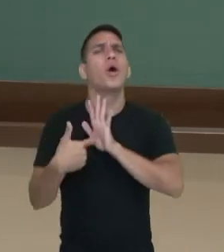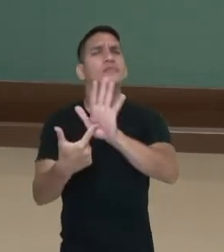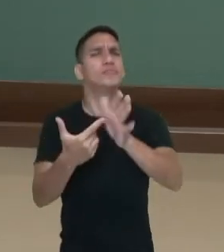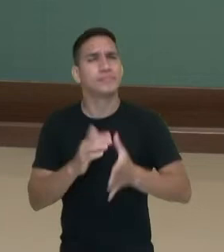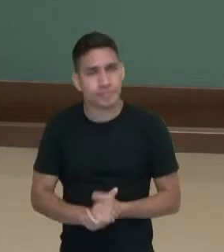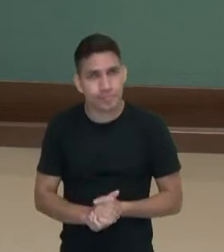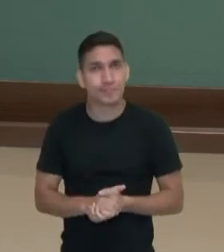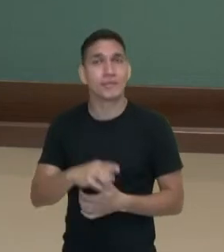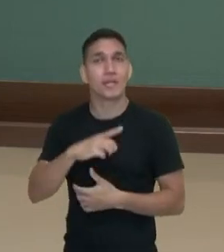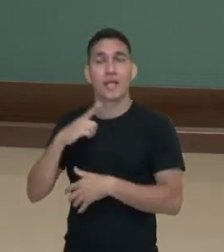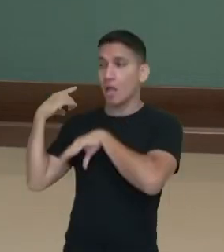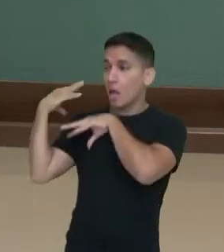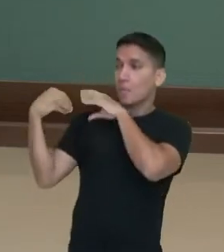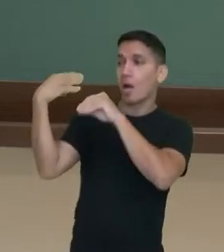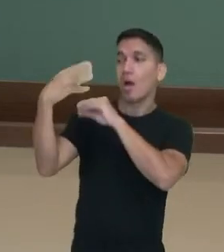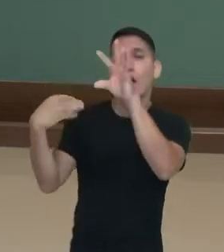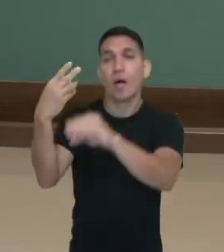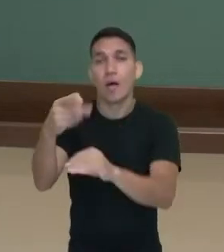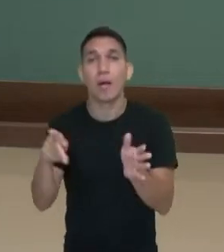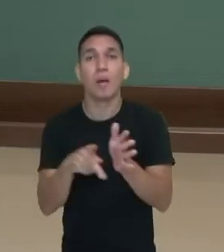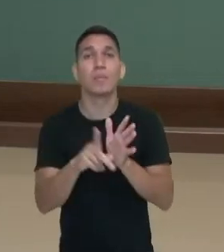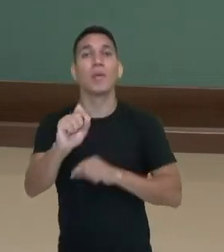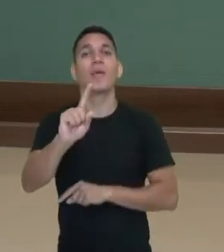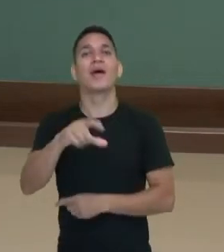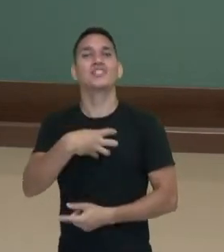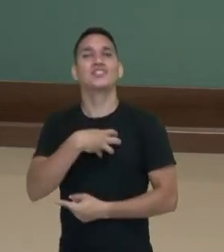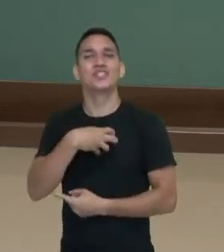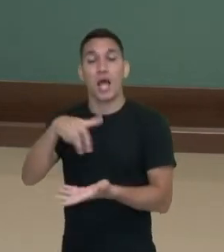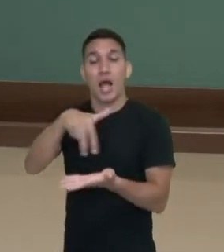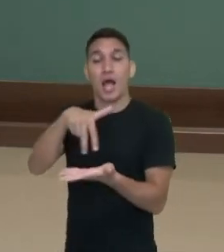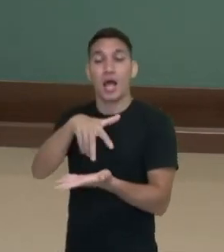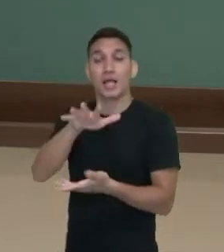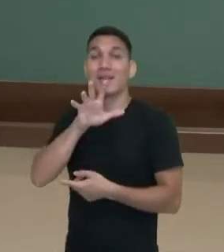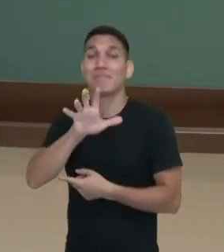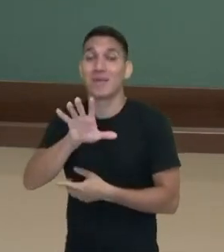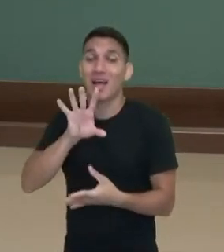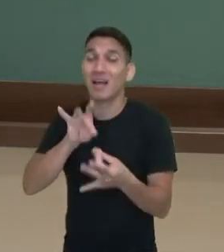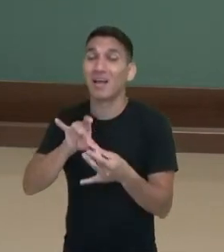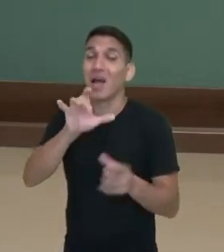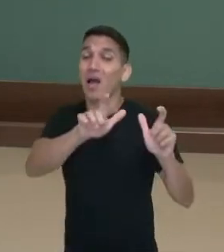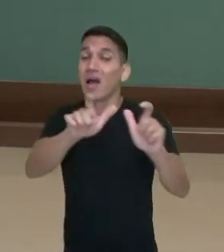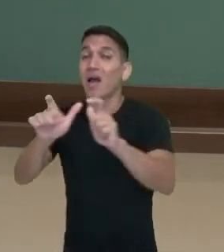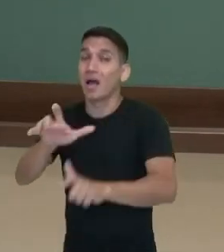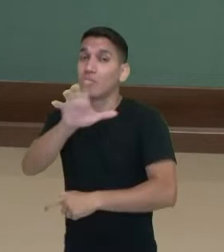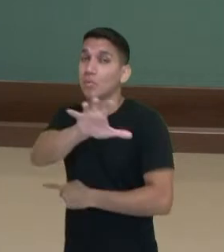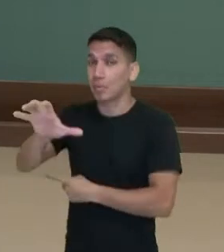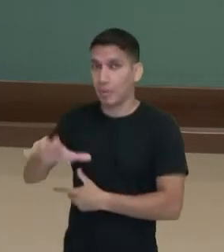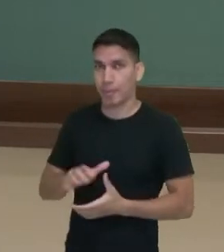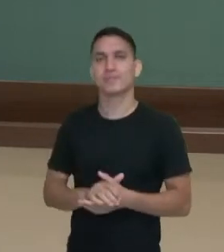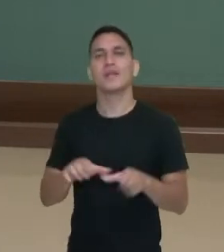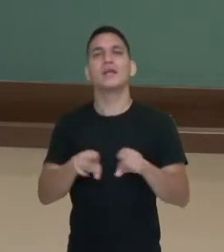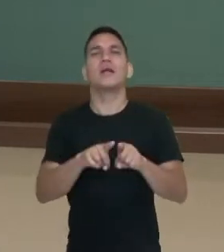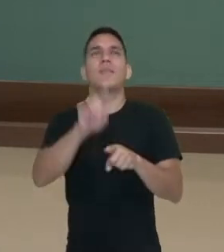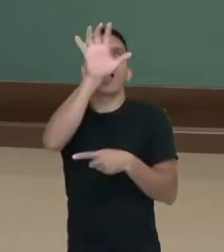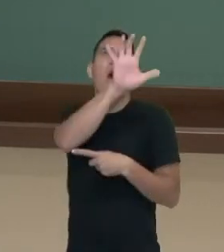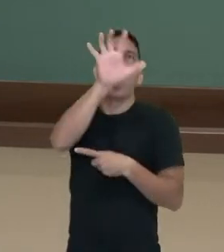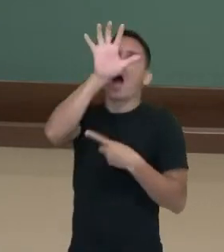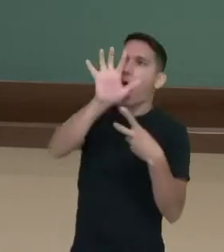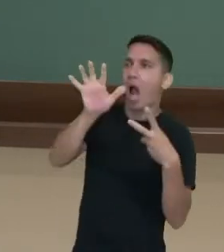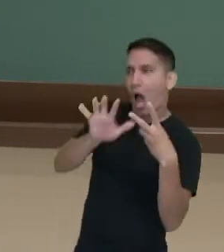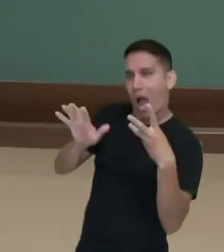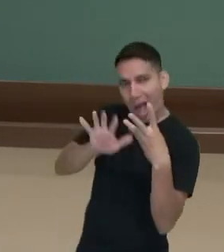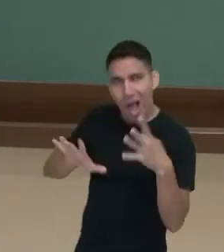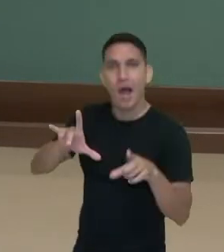As danças folclóricas expressam a dança daquela região. As danças regionais, que são de certa região, ali pontual.